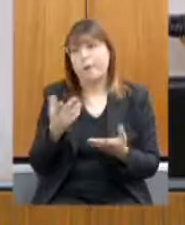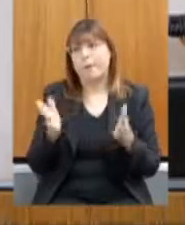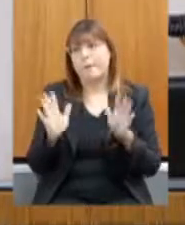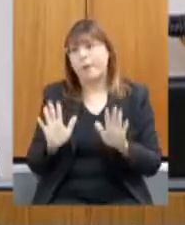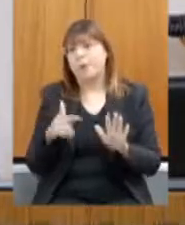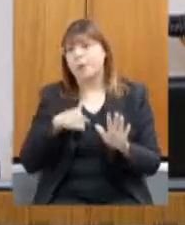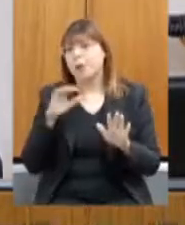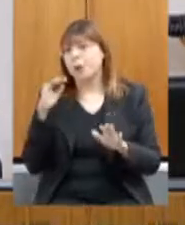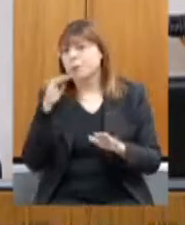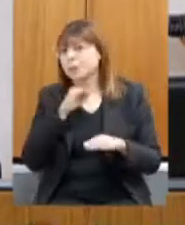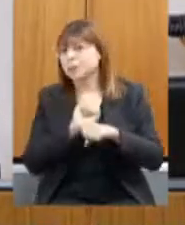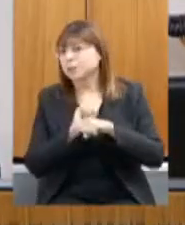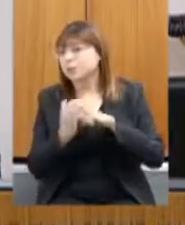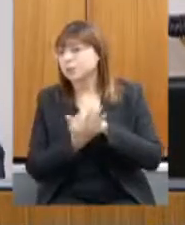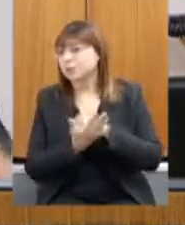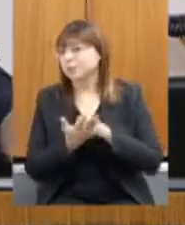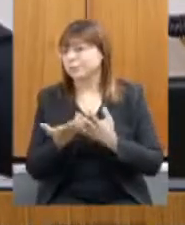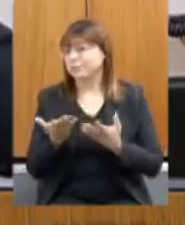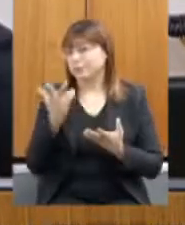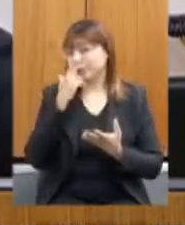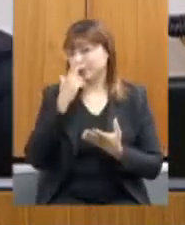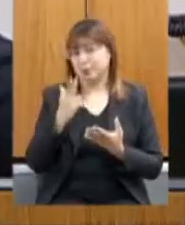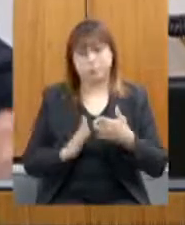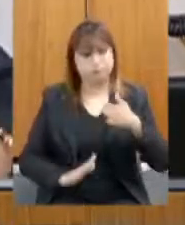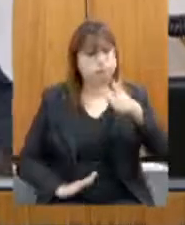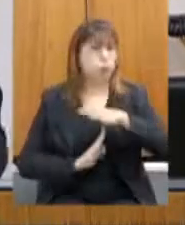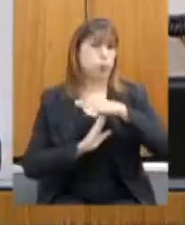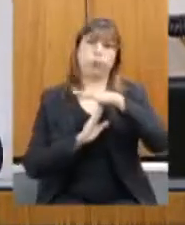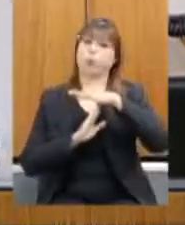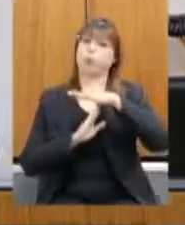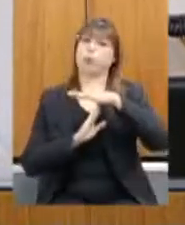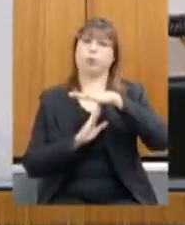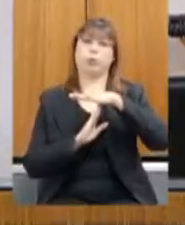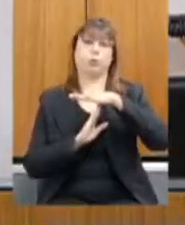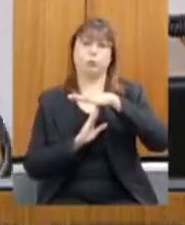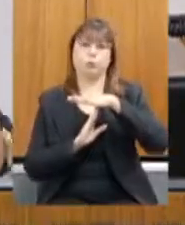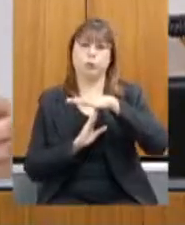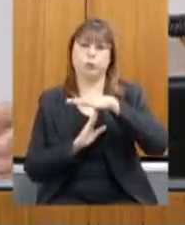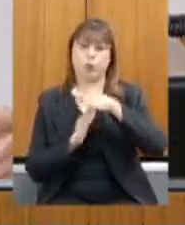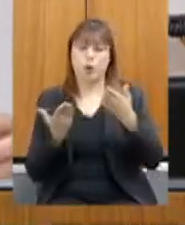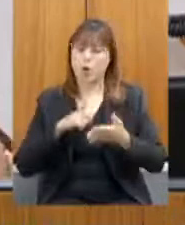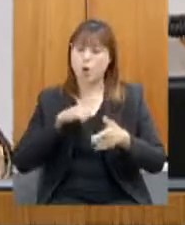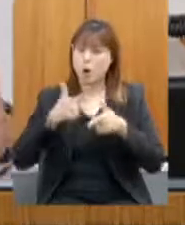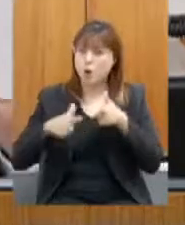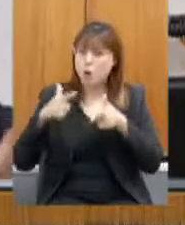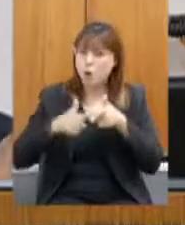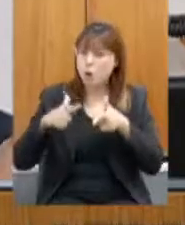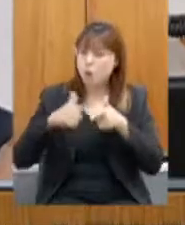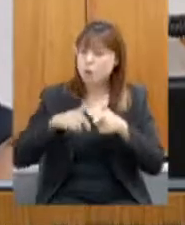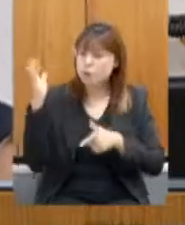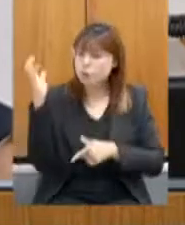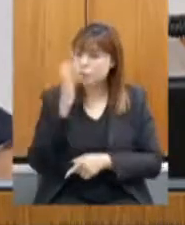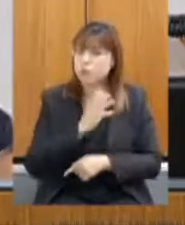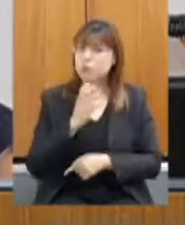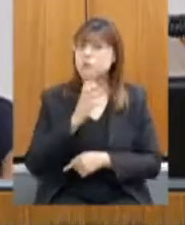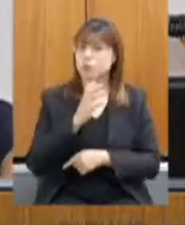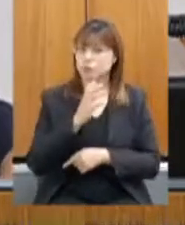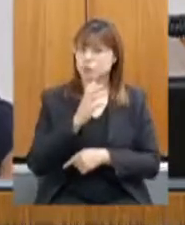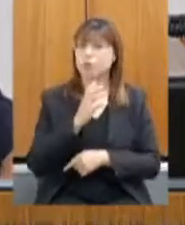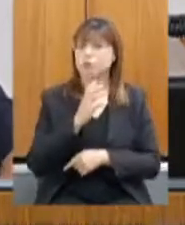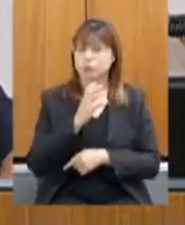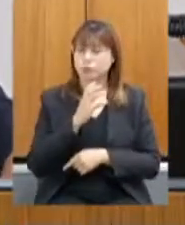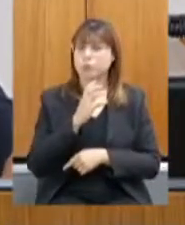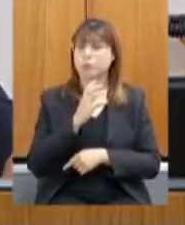na pandemia, nós chegamos, talvez, ao limite. Hoje, nós temos um problema muito grave aflingido do nosso